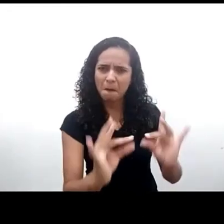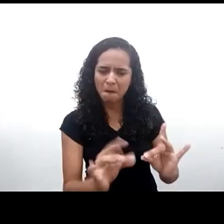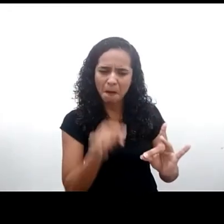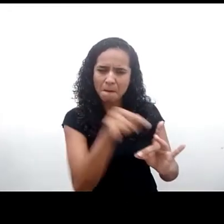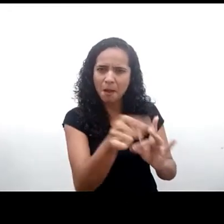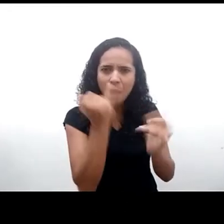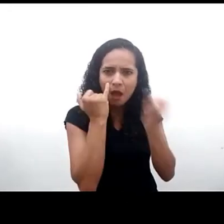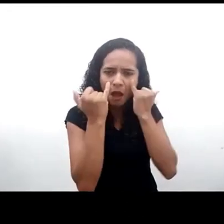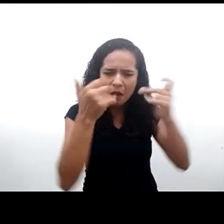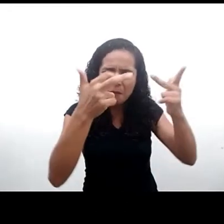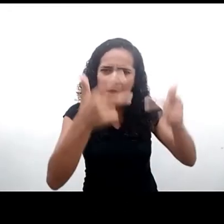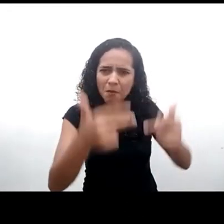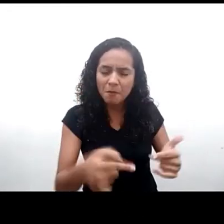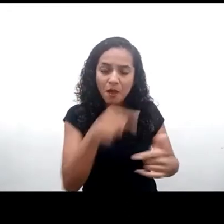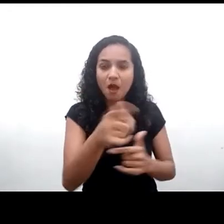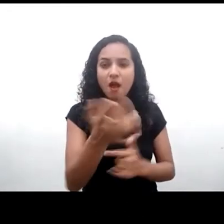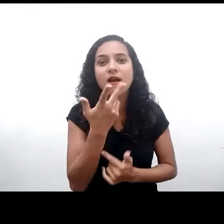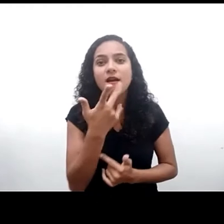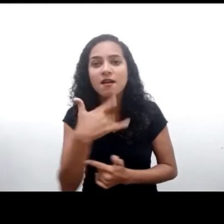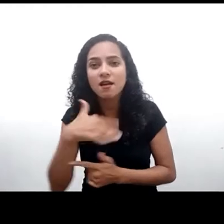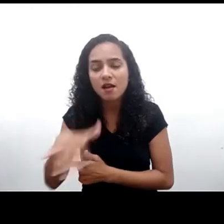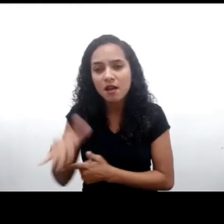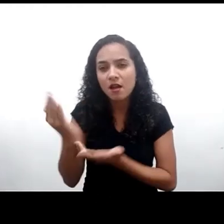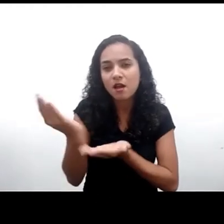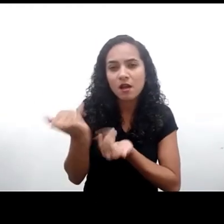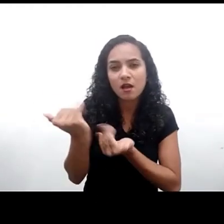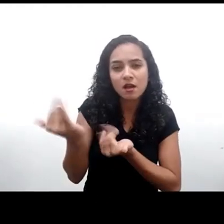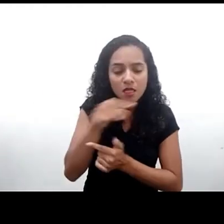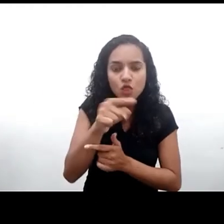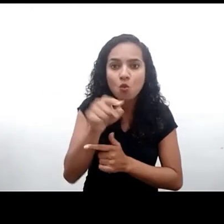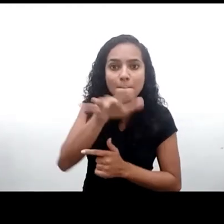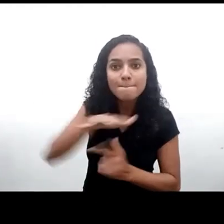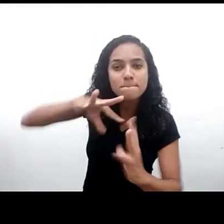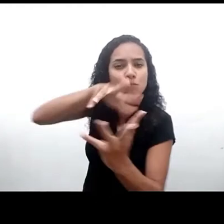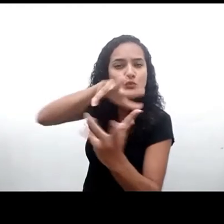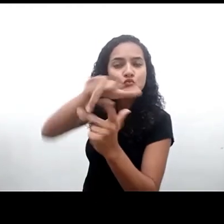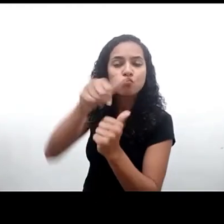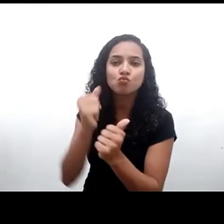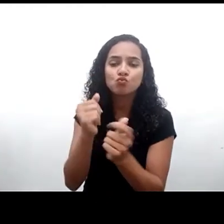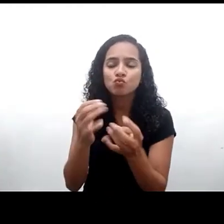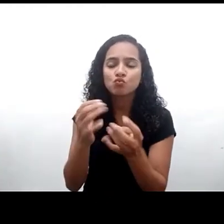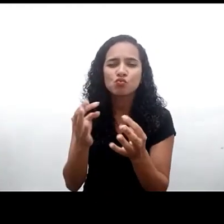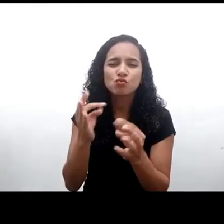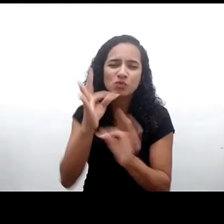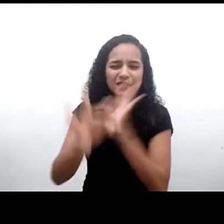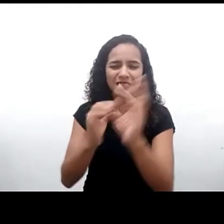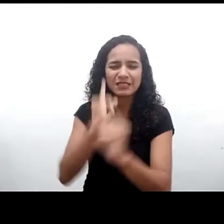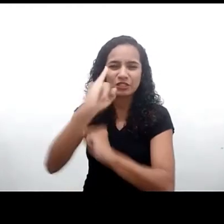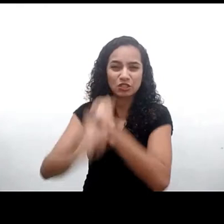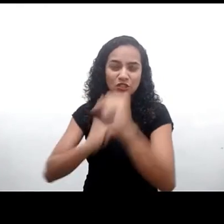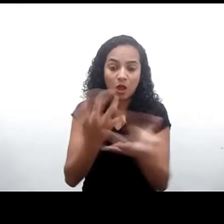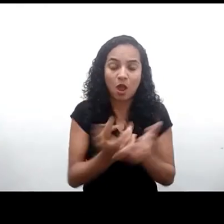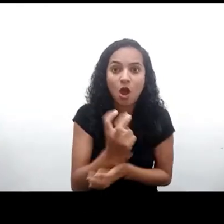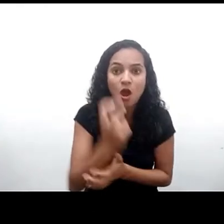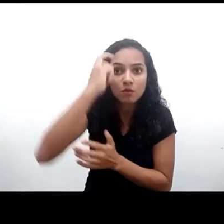questões relacionadas à infância e à adolescência no universo digital. A nova cultura digital tem impactado diretamente as